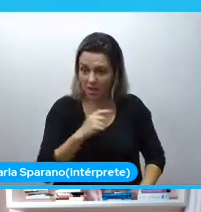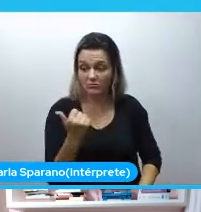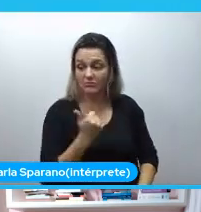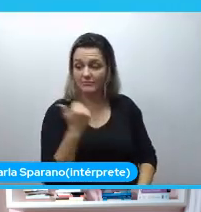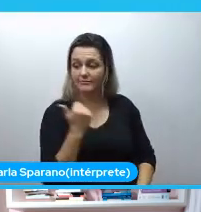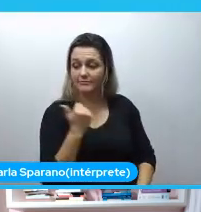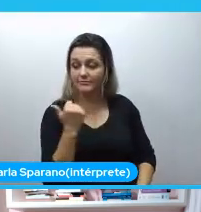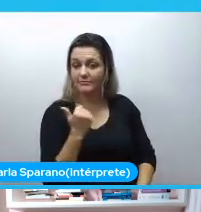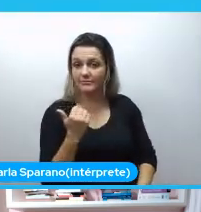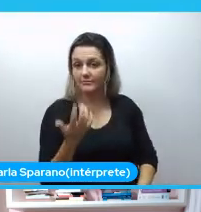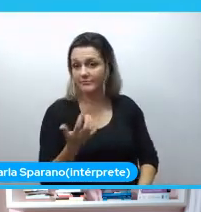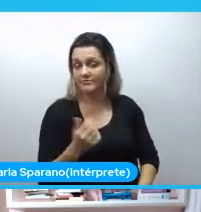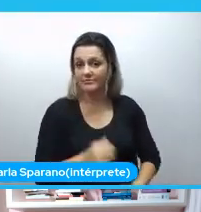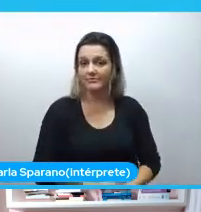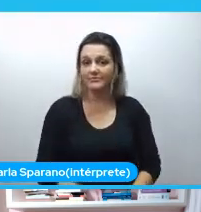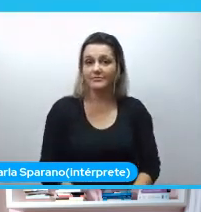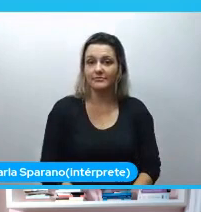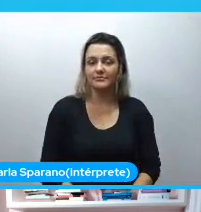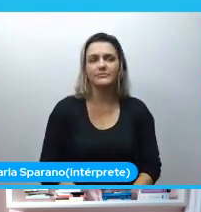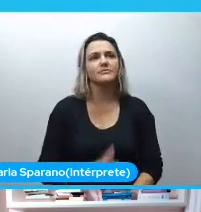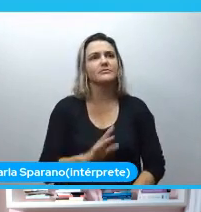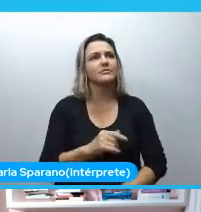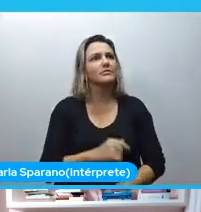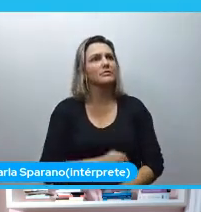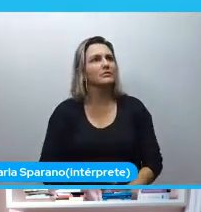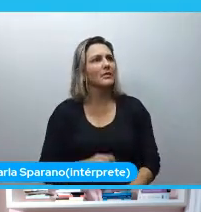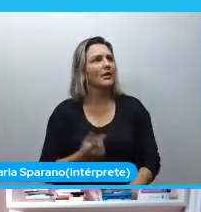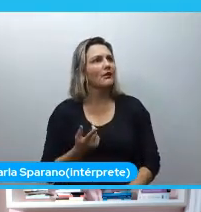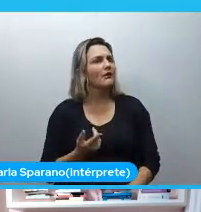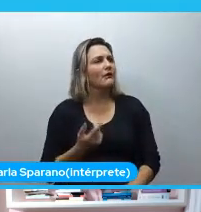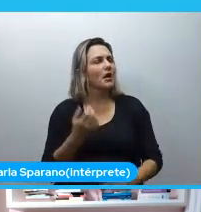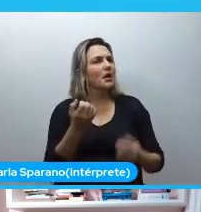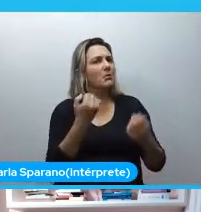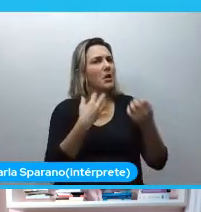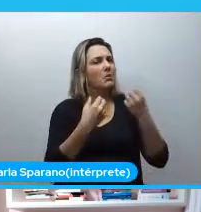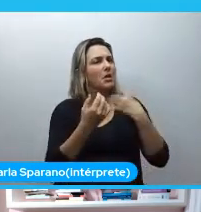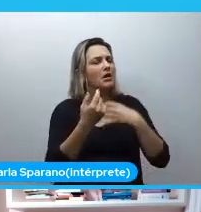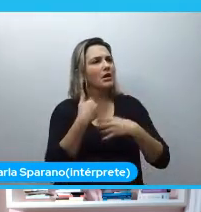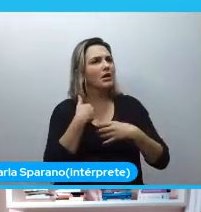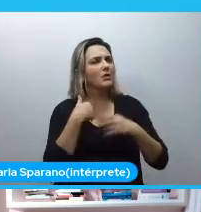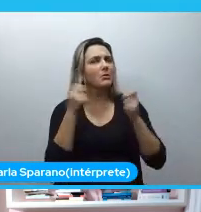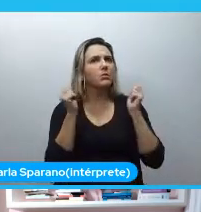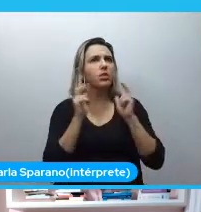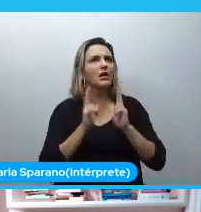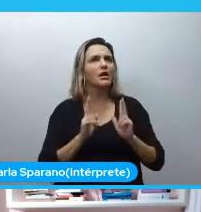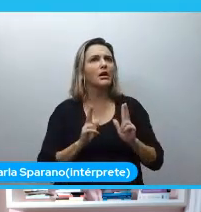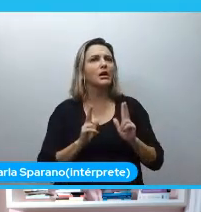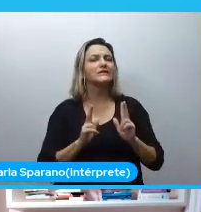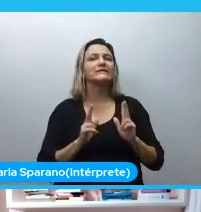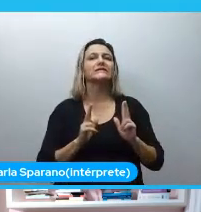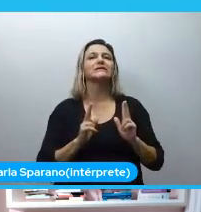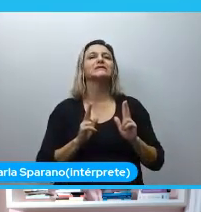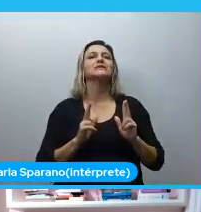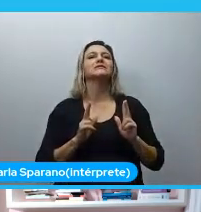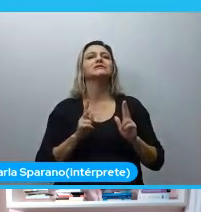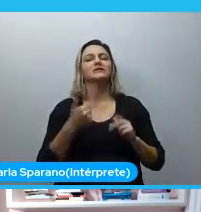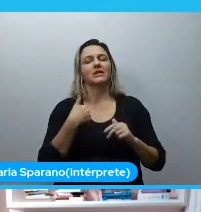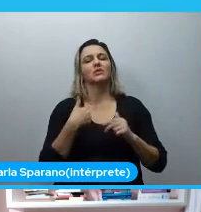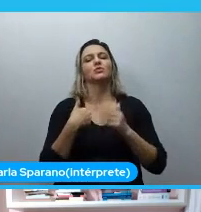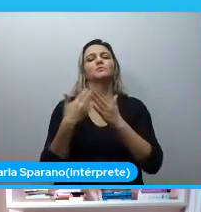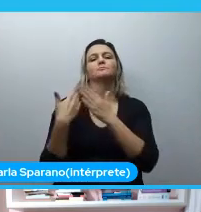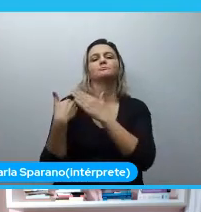quando a gente ouviu isso, foi meio que um, caramba, então é minha responsabilidade, sabe? Eu sou responsável